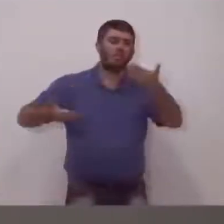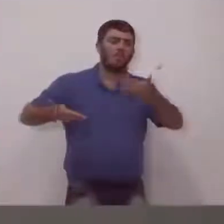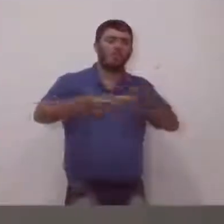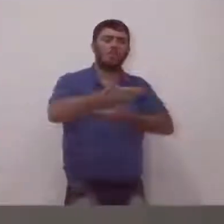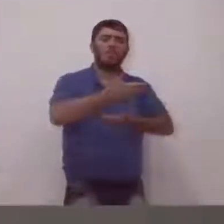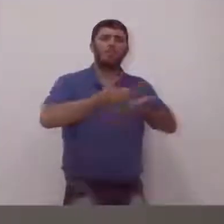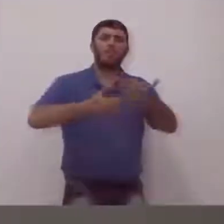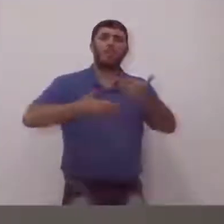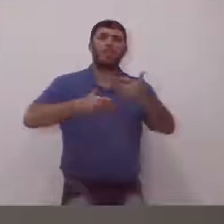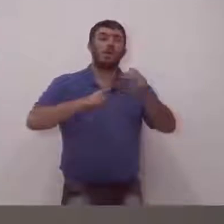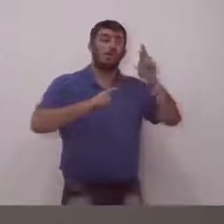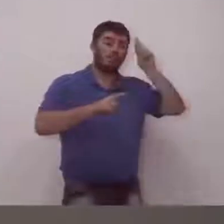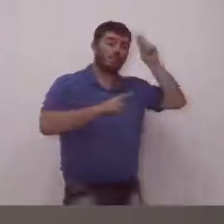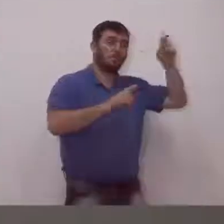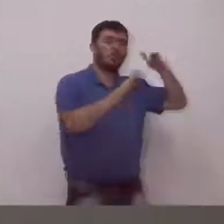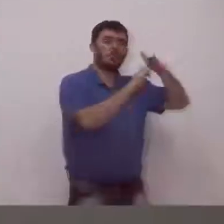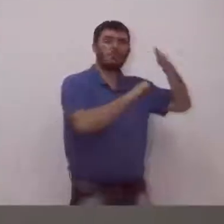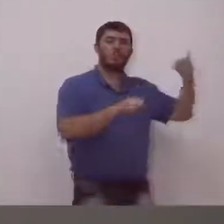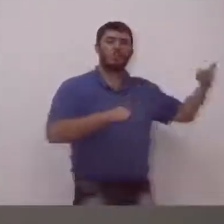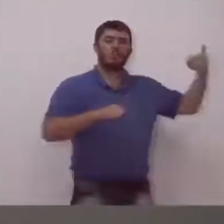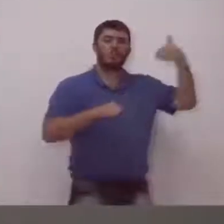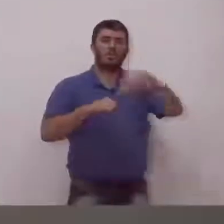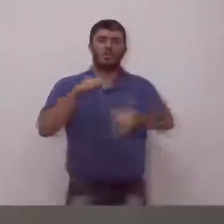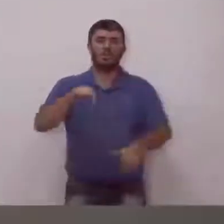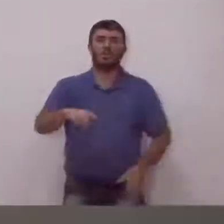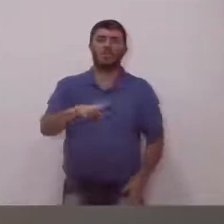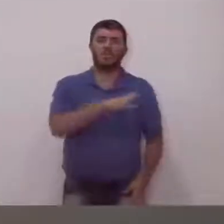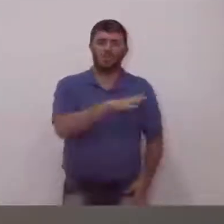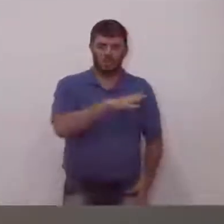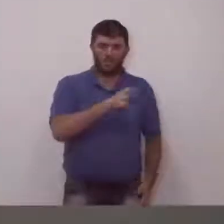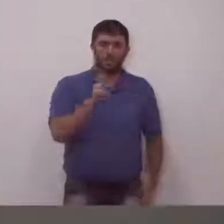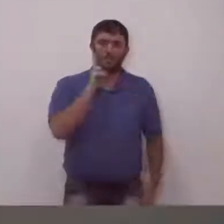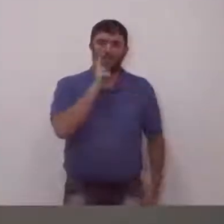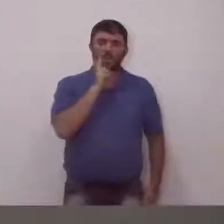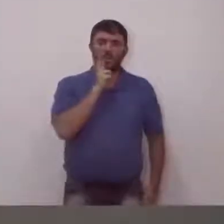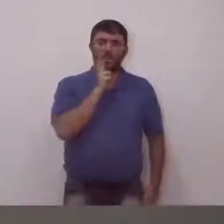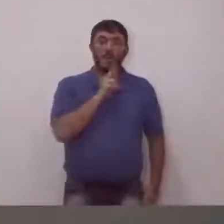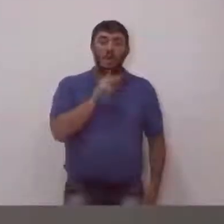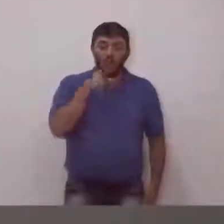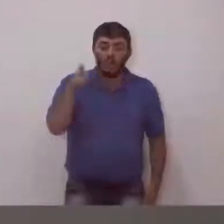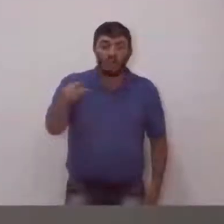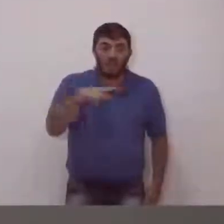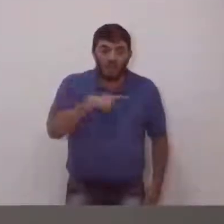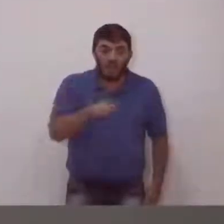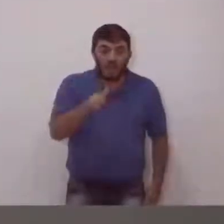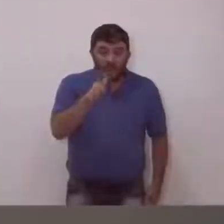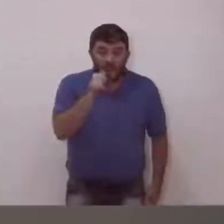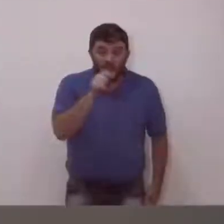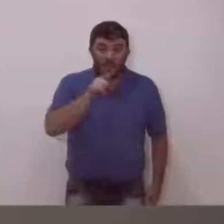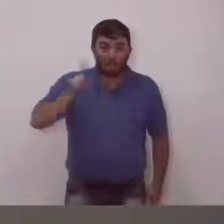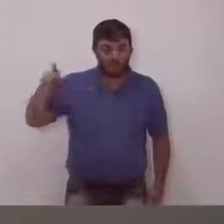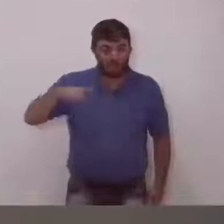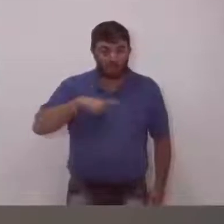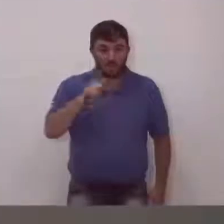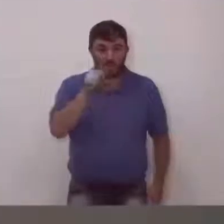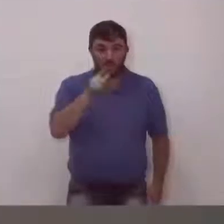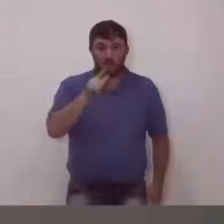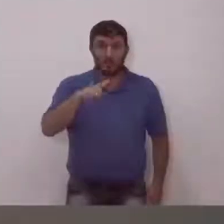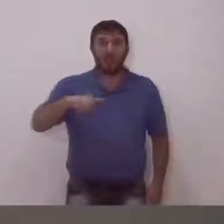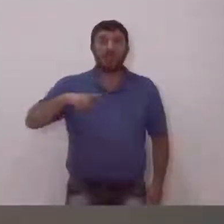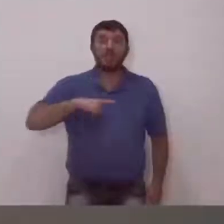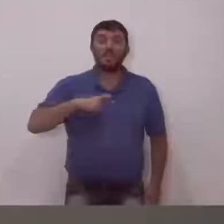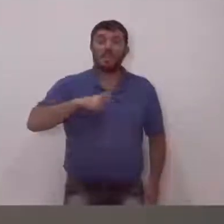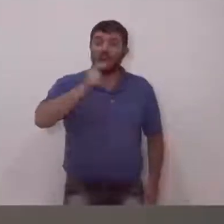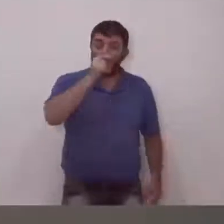vinham para a cidade, as primeiras coisas que eles falavam eram, tem água no Distrito Industrial? Tem esgoto